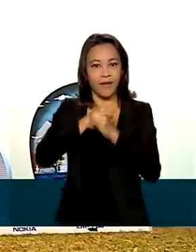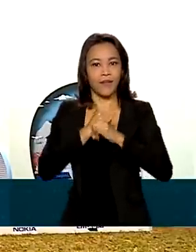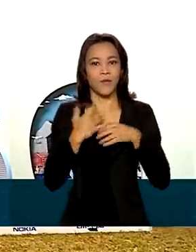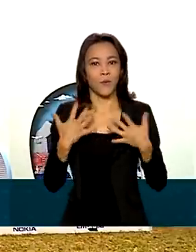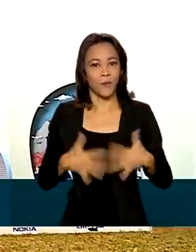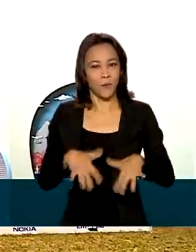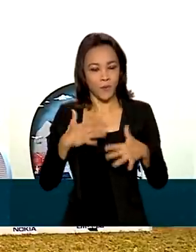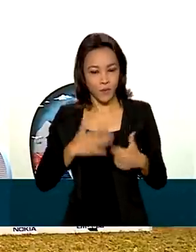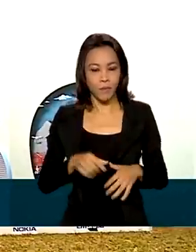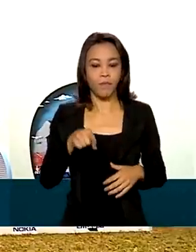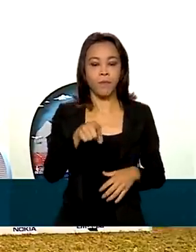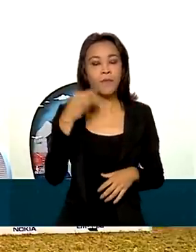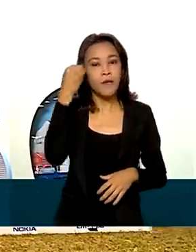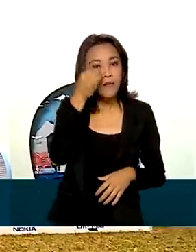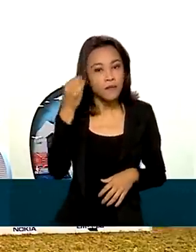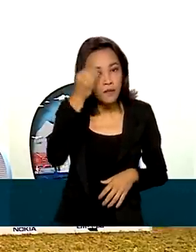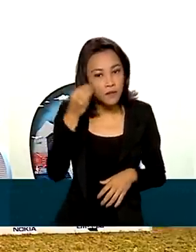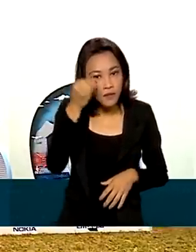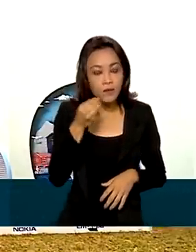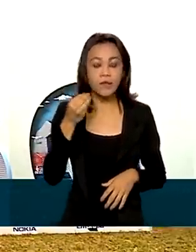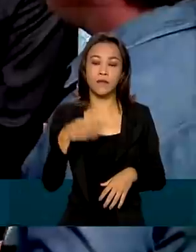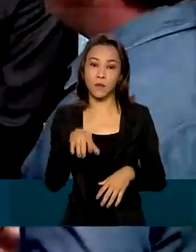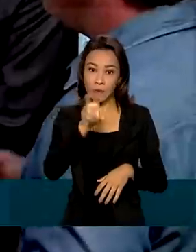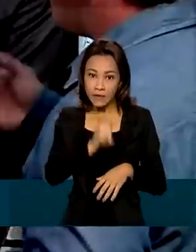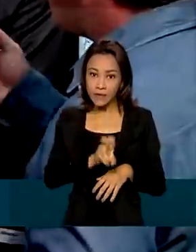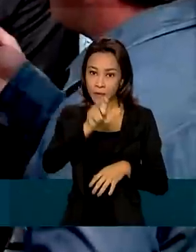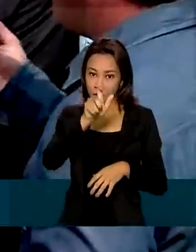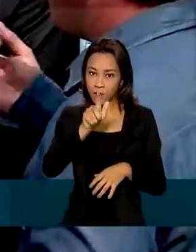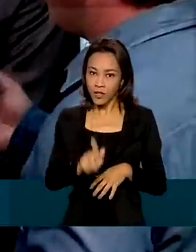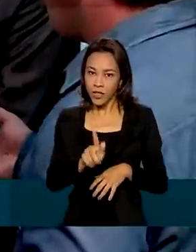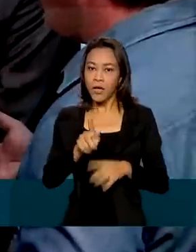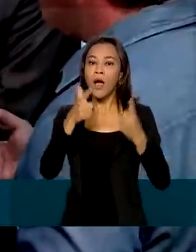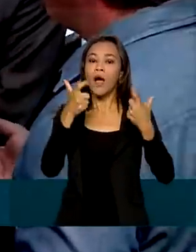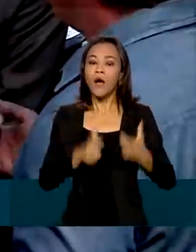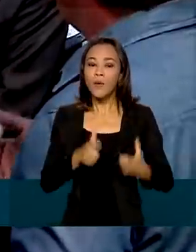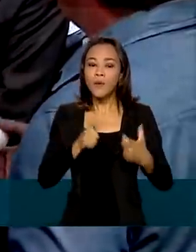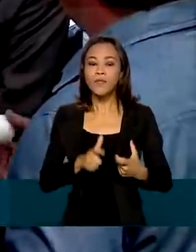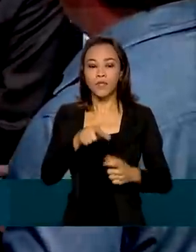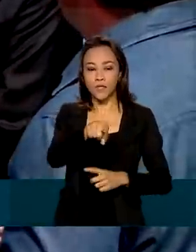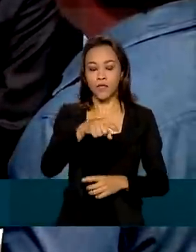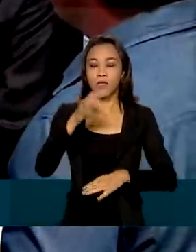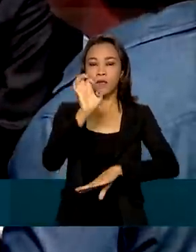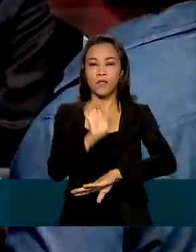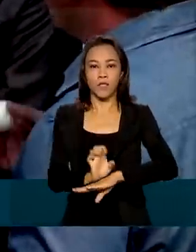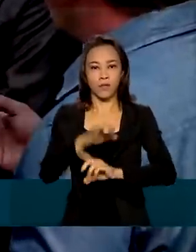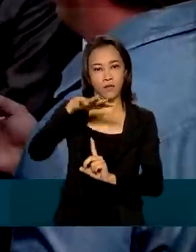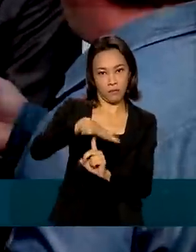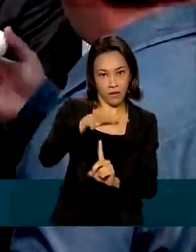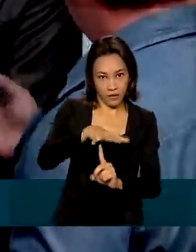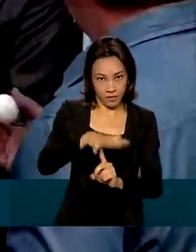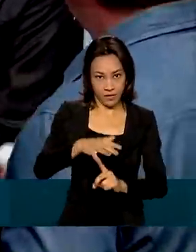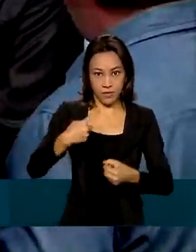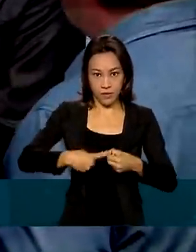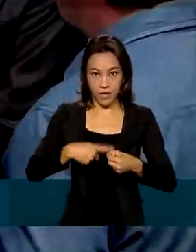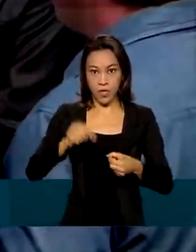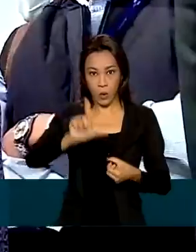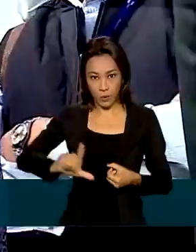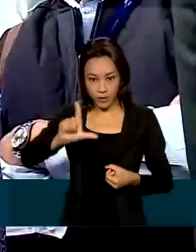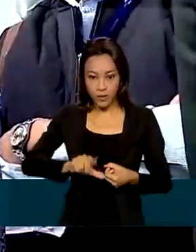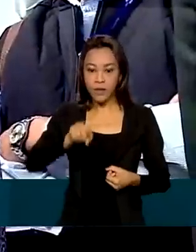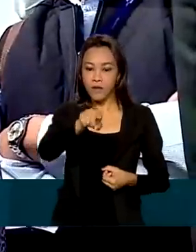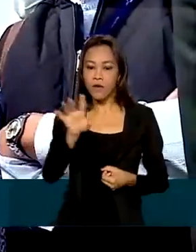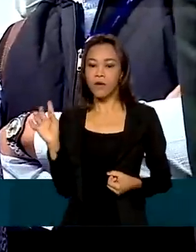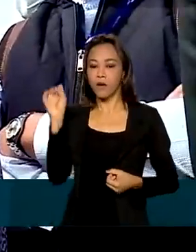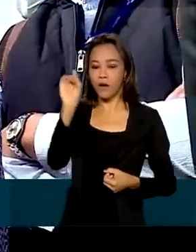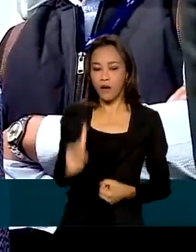experiências com internet 5G em Londrina foram acompanhadas de perto pelo ministro das Comunicações, Fábio Faria,